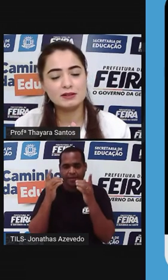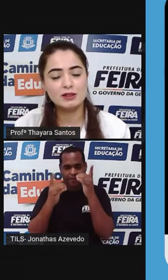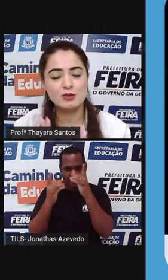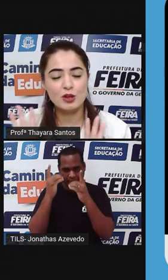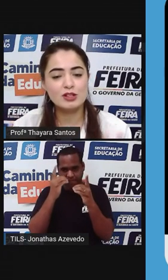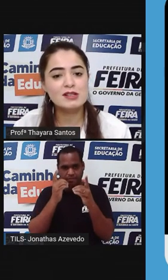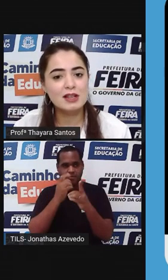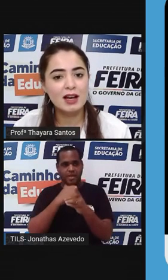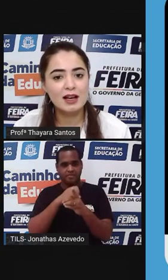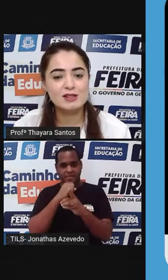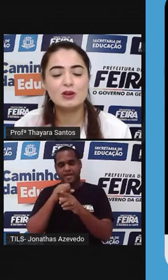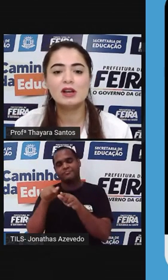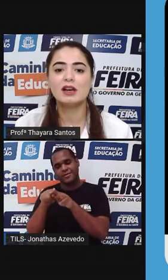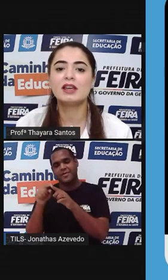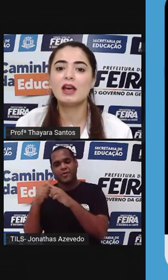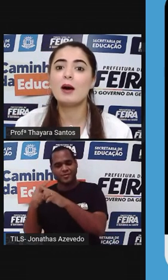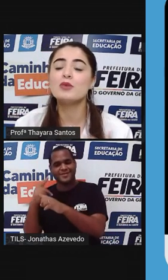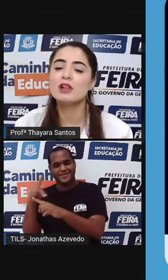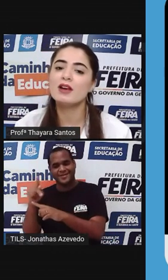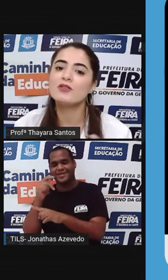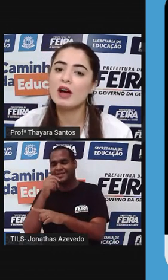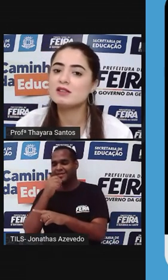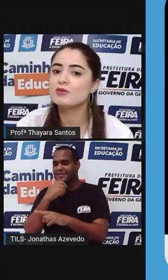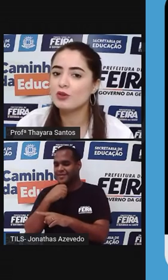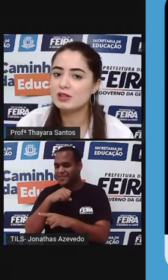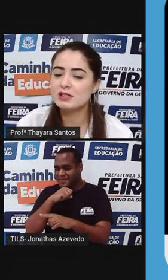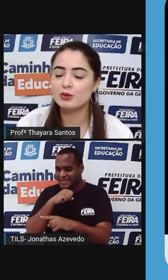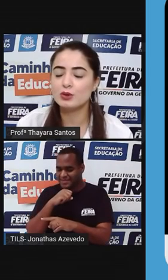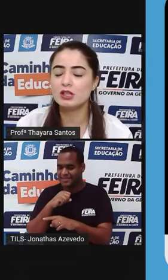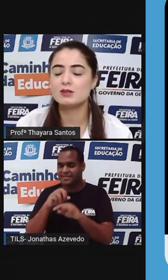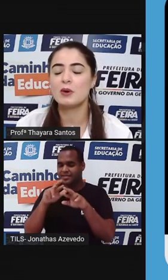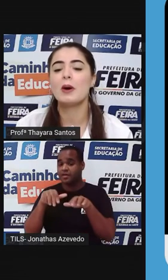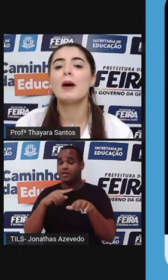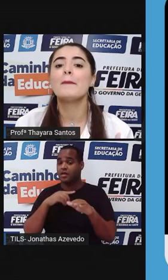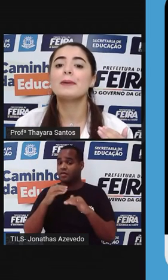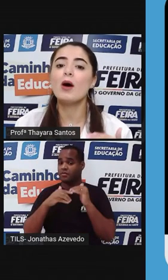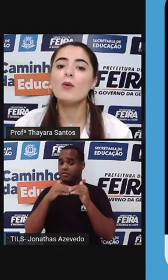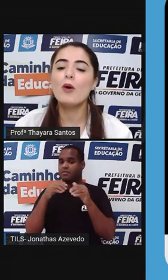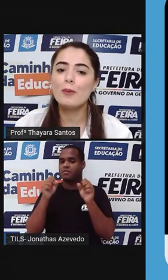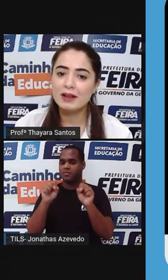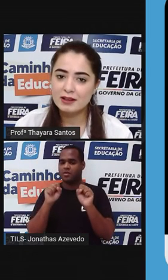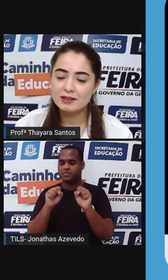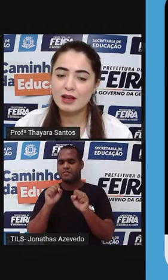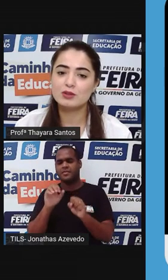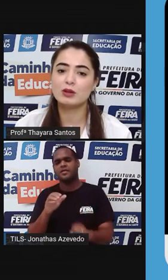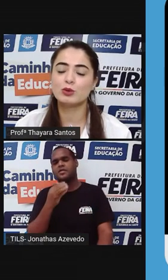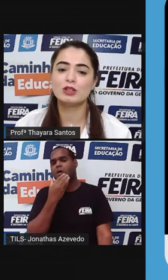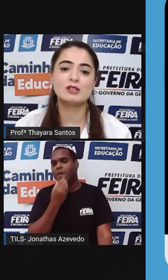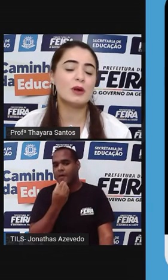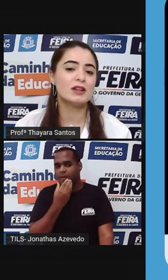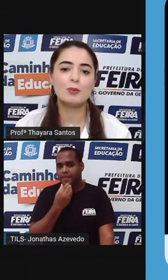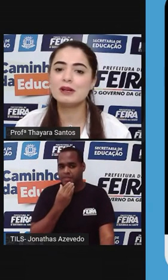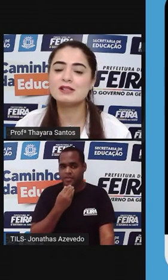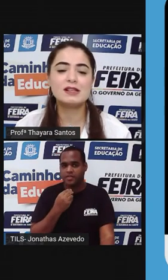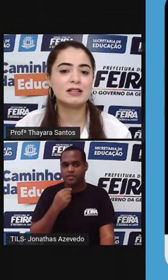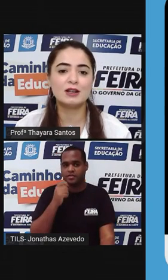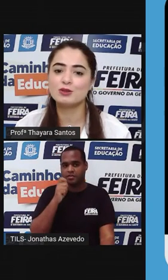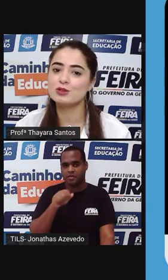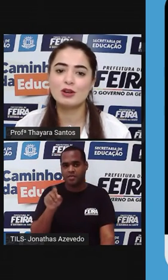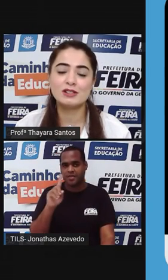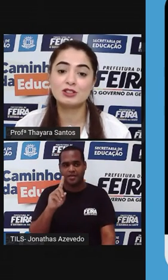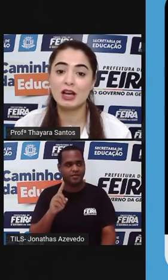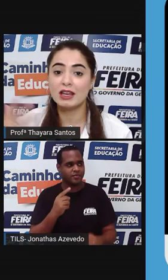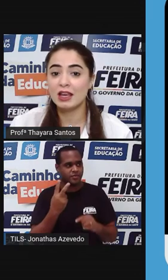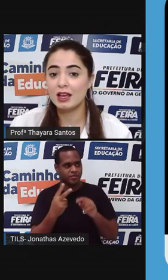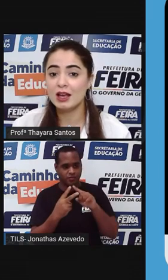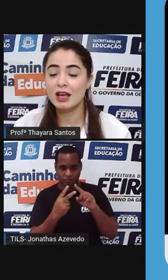do pai. Então, só nesse caso é que a mulher vai desenvolver esse daltonismo. Para um homem ter o daltonismo, ele não precisa herdado